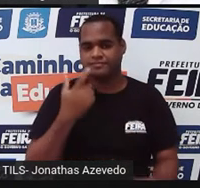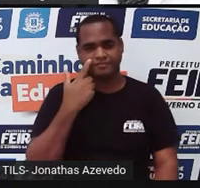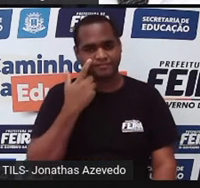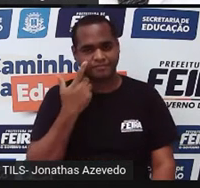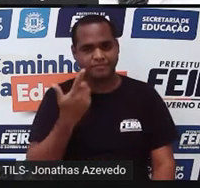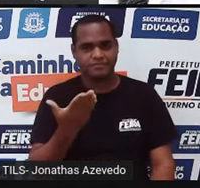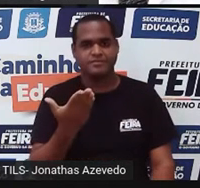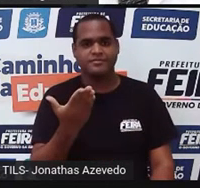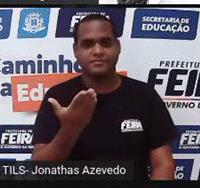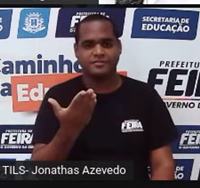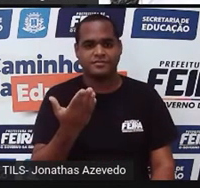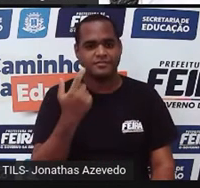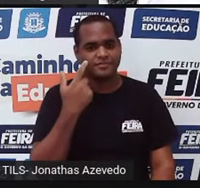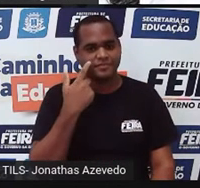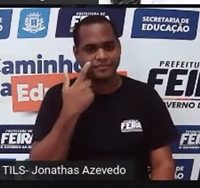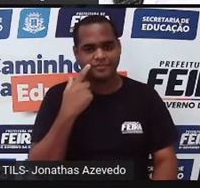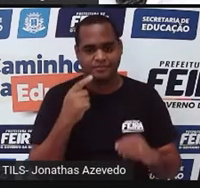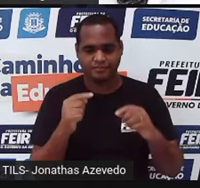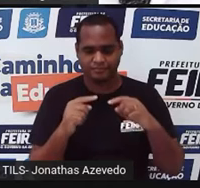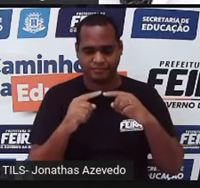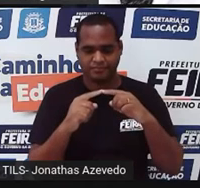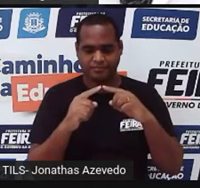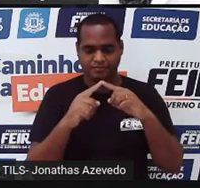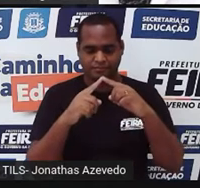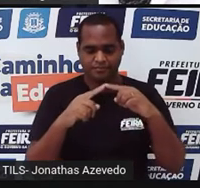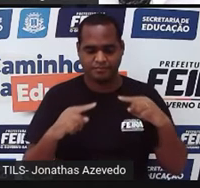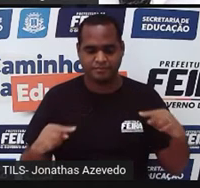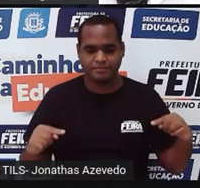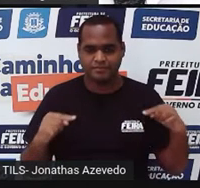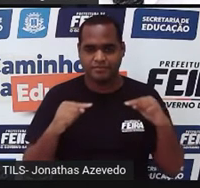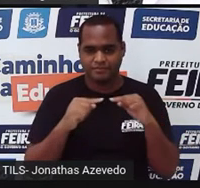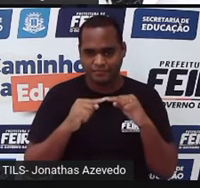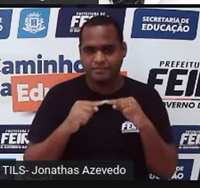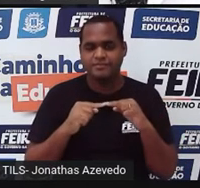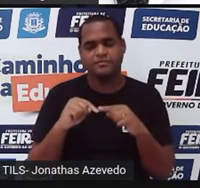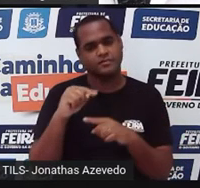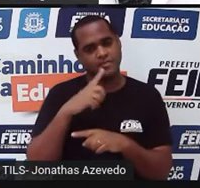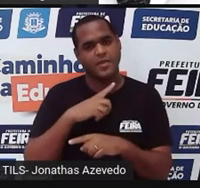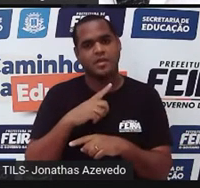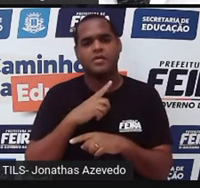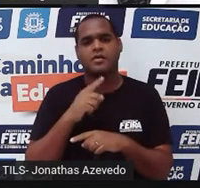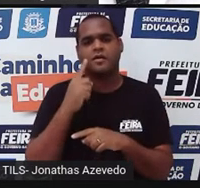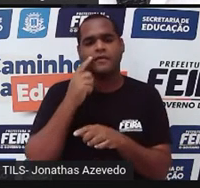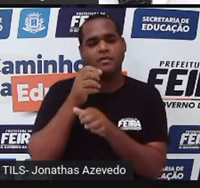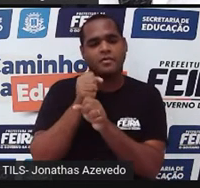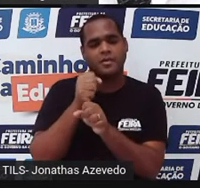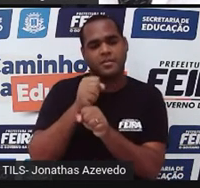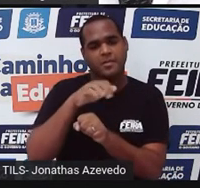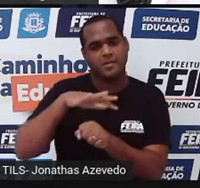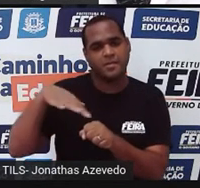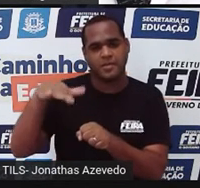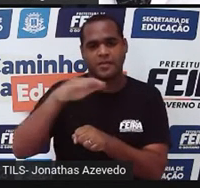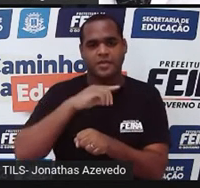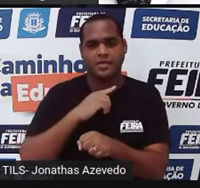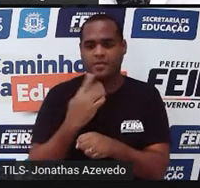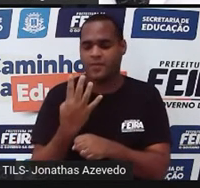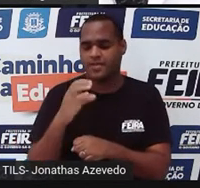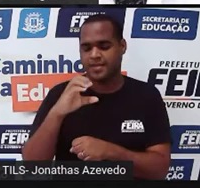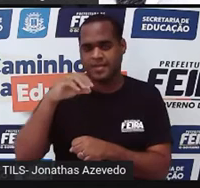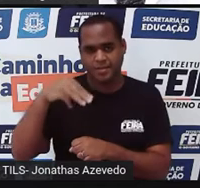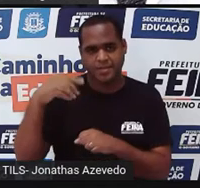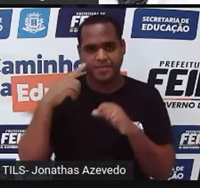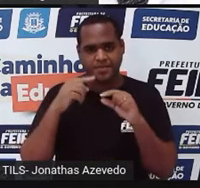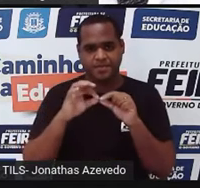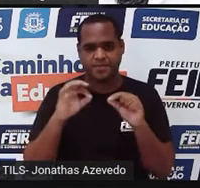na tela. Tem ali um triângulo. A gente vai calcular a área desse triângulo. Esse triângulo tem um comprimento de quatro centímetros.